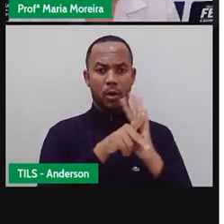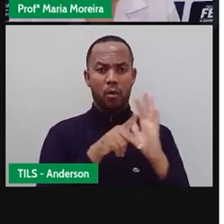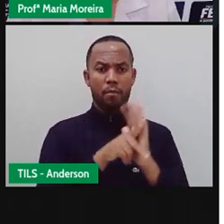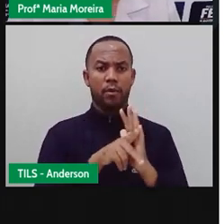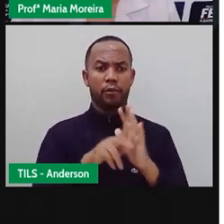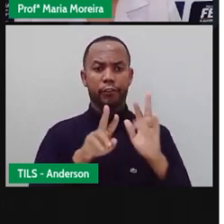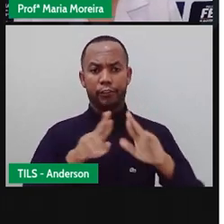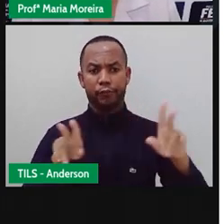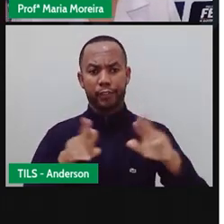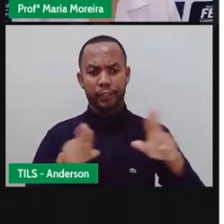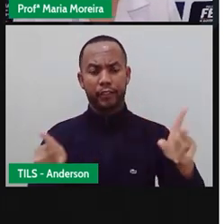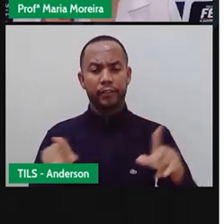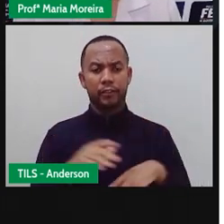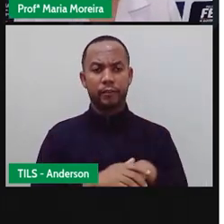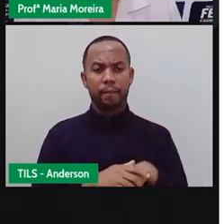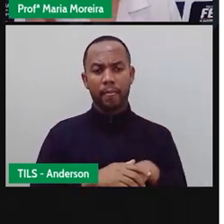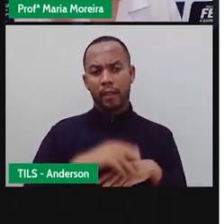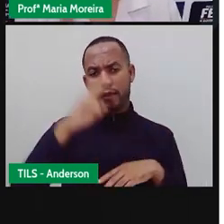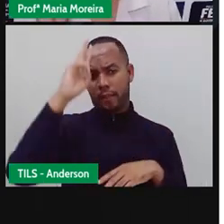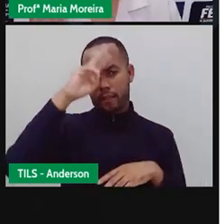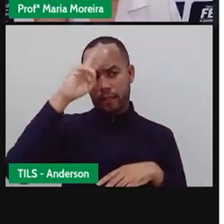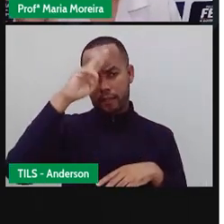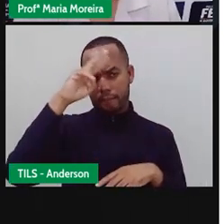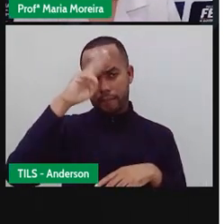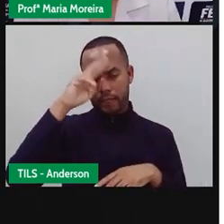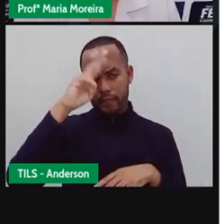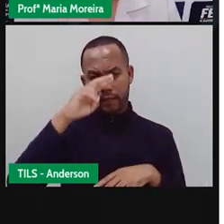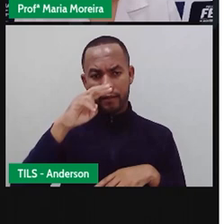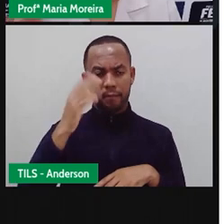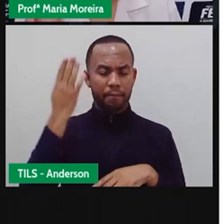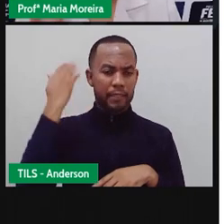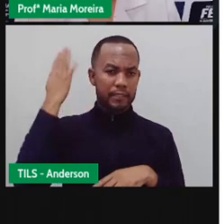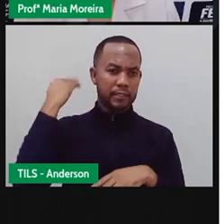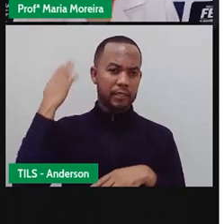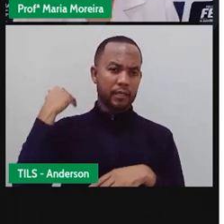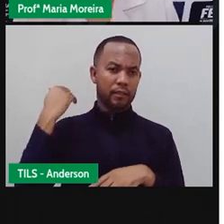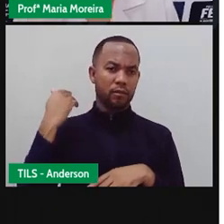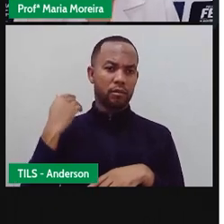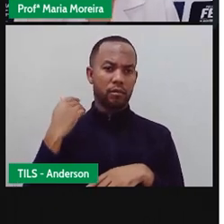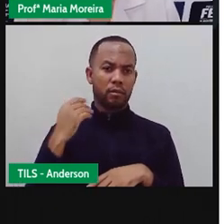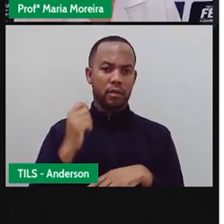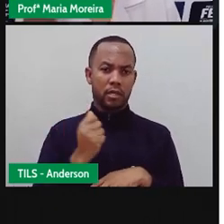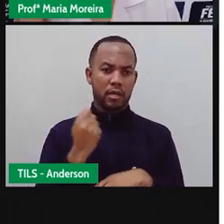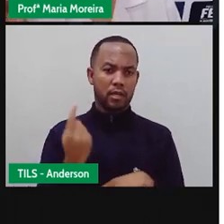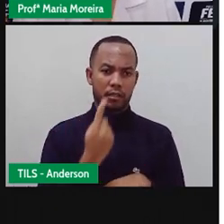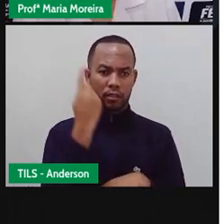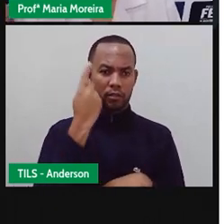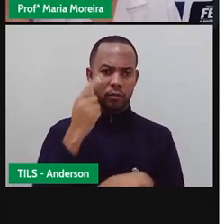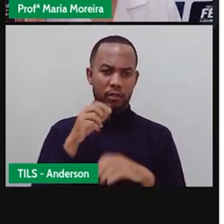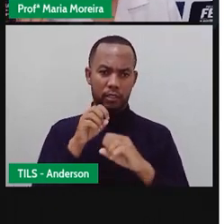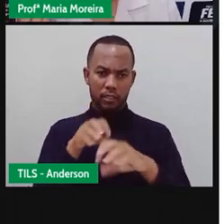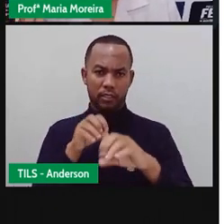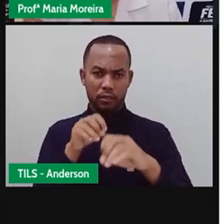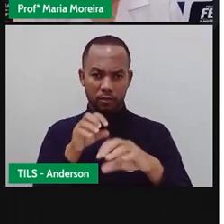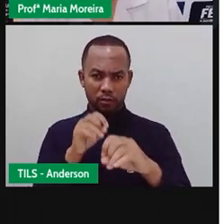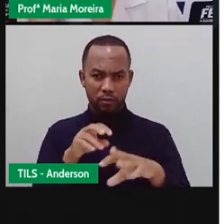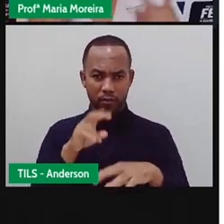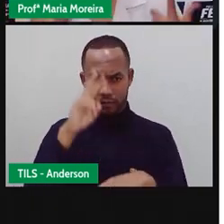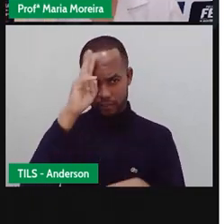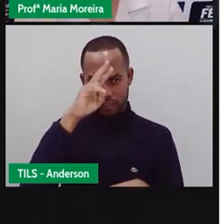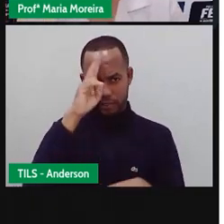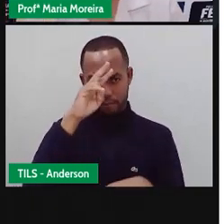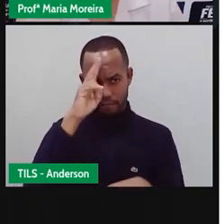diferente das mãos Lembra da aula Que Anderson ensinou o alfabeto Pra gente Que a PRO fez com vocês Inclusive, vocês podem aí